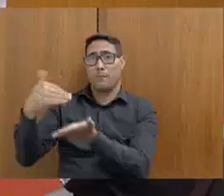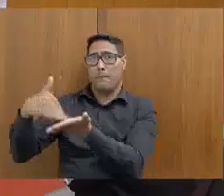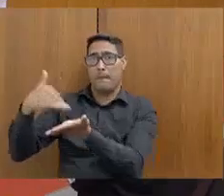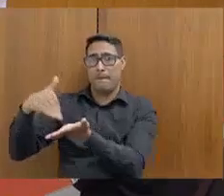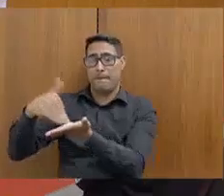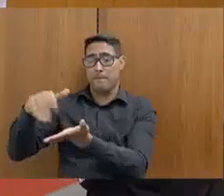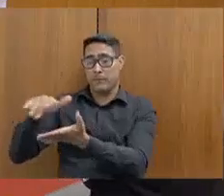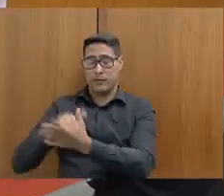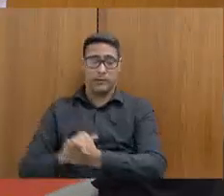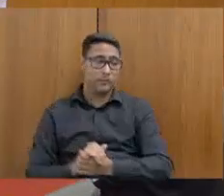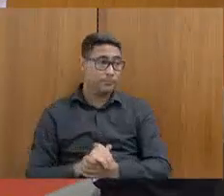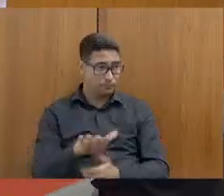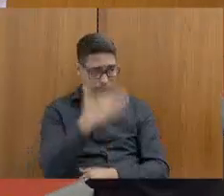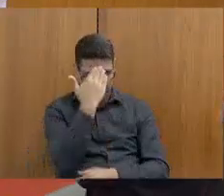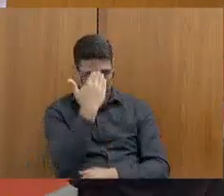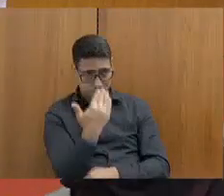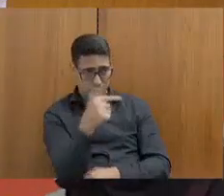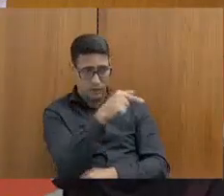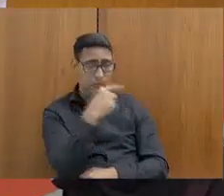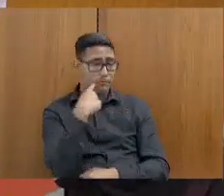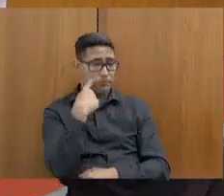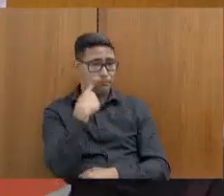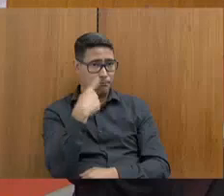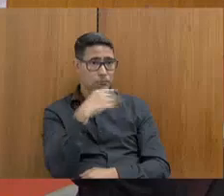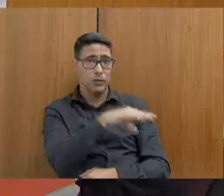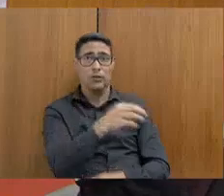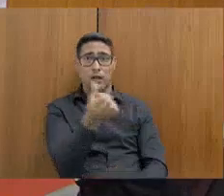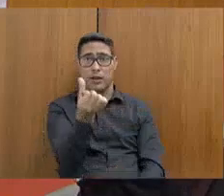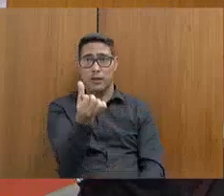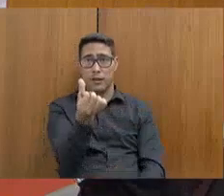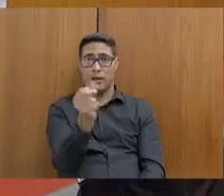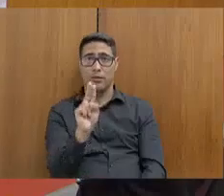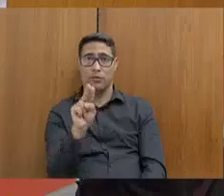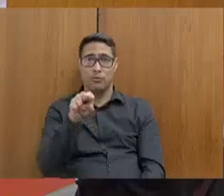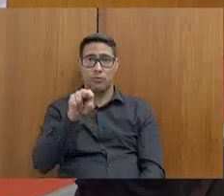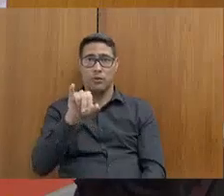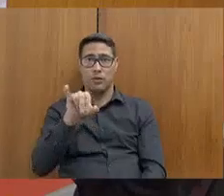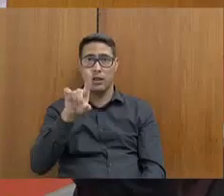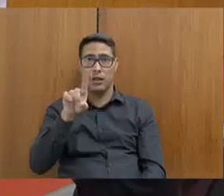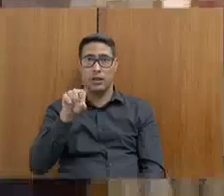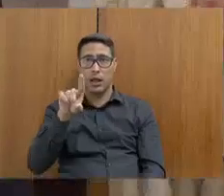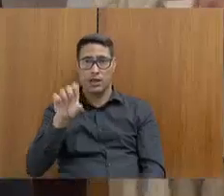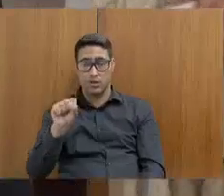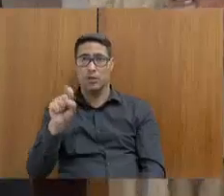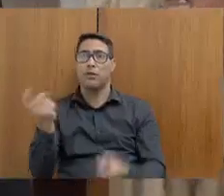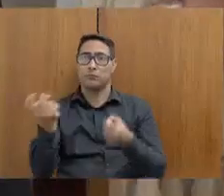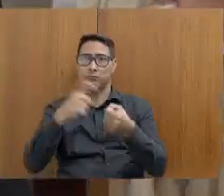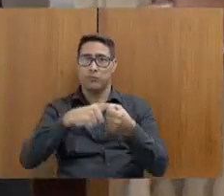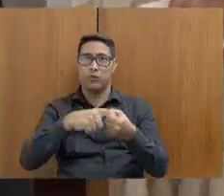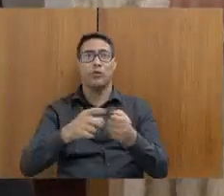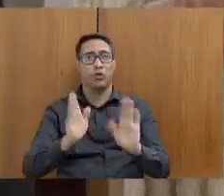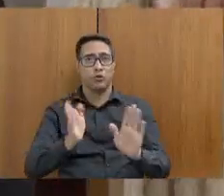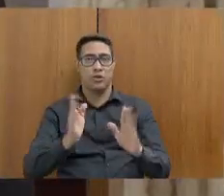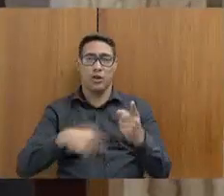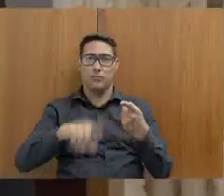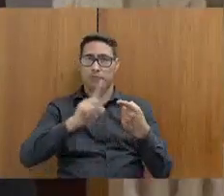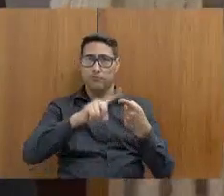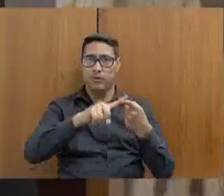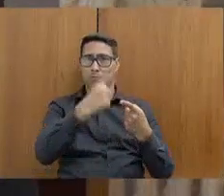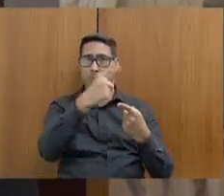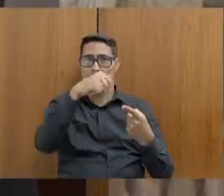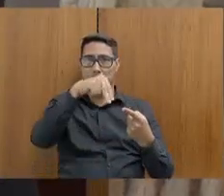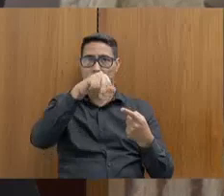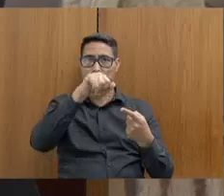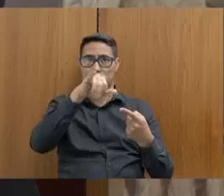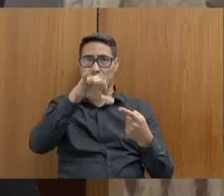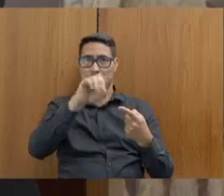deputada. Só para conhecimento, seis unidades foram retomadas. As unidades de 1º de maio,